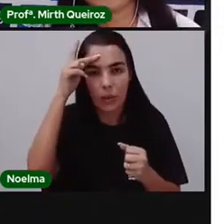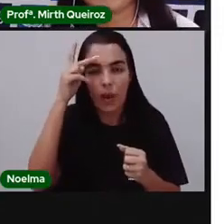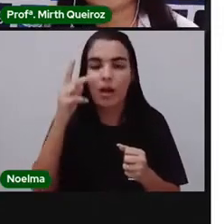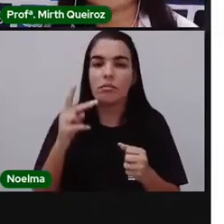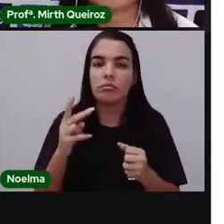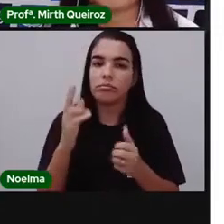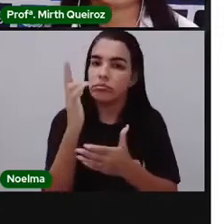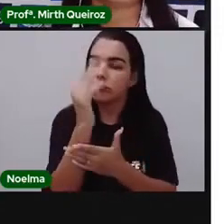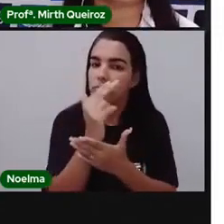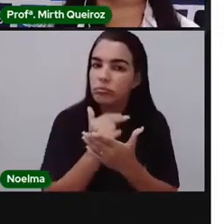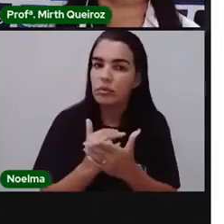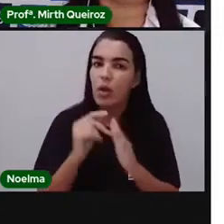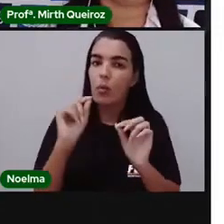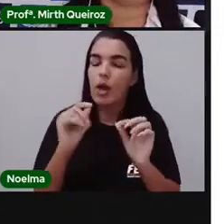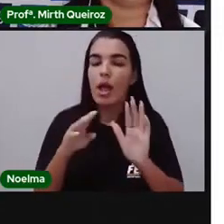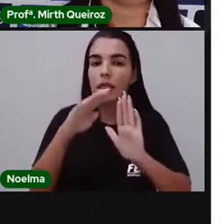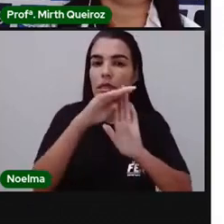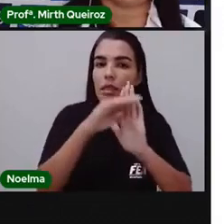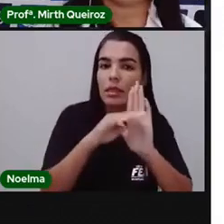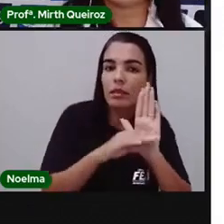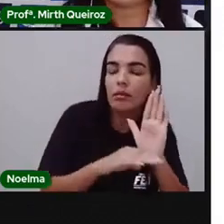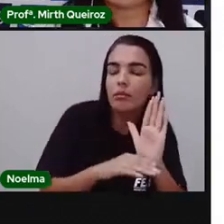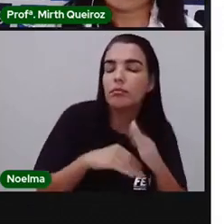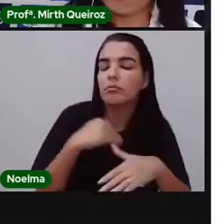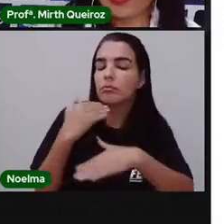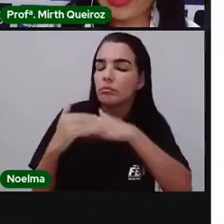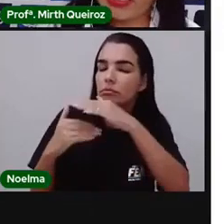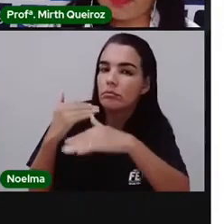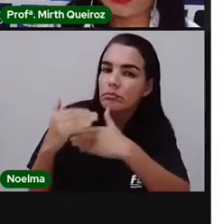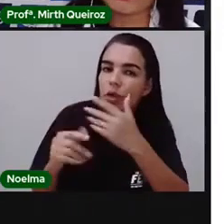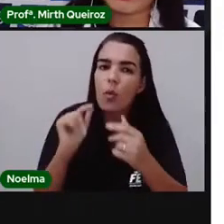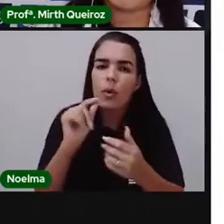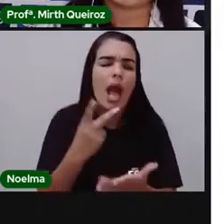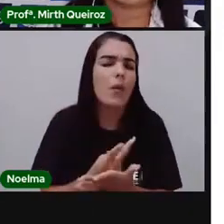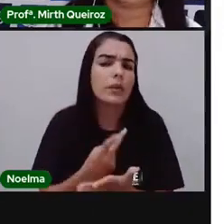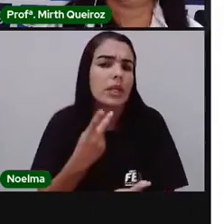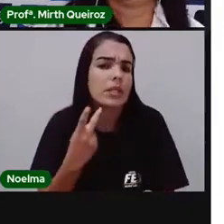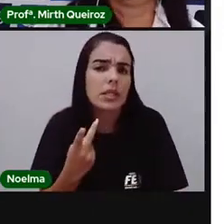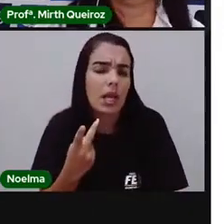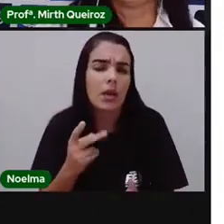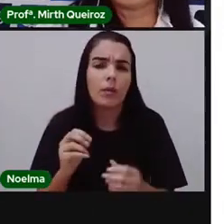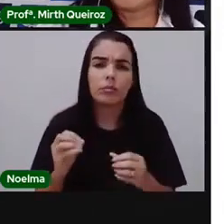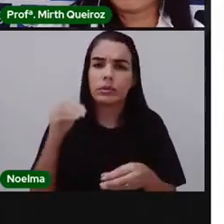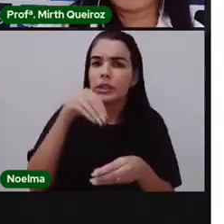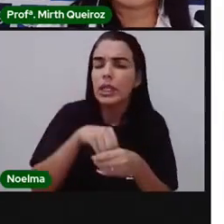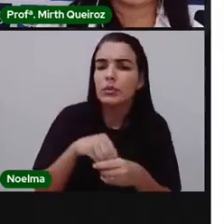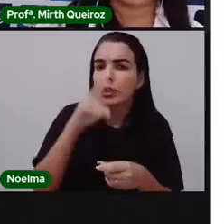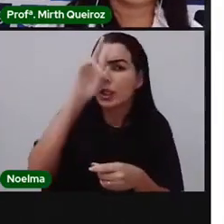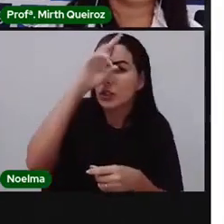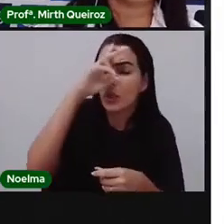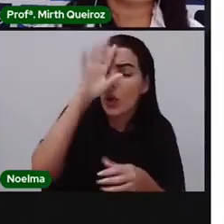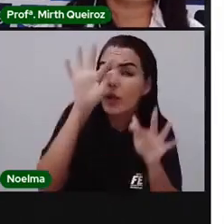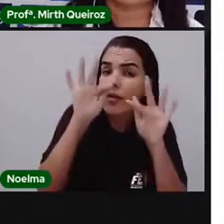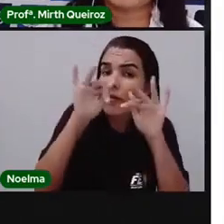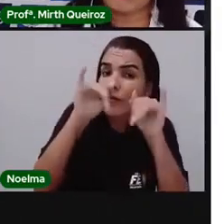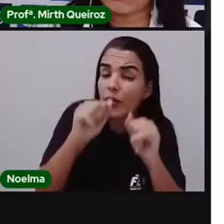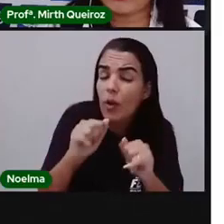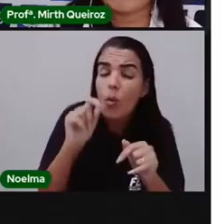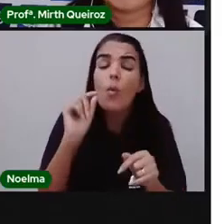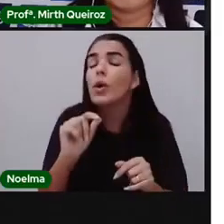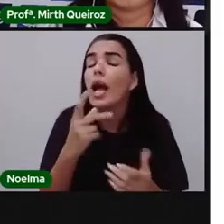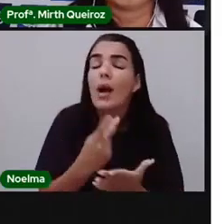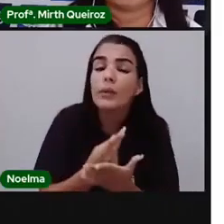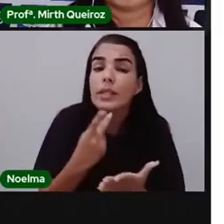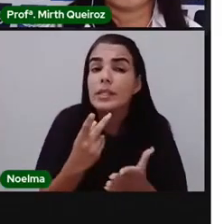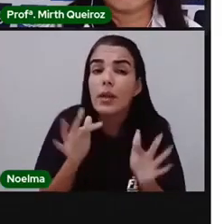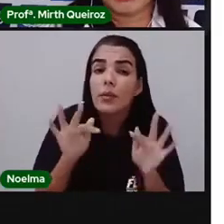desenvolvimento do texto, vocês vão falar o que aconteceu com esse personagem. E no final, a que conclusão chegou